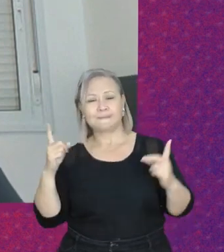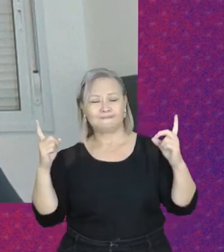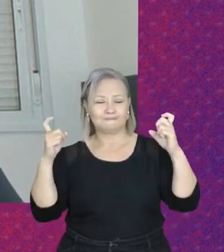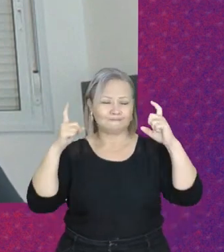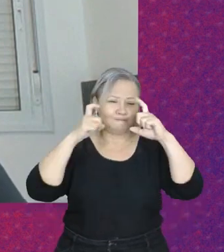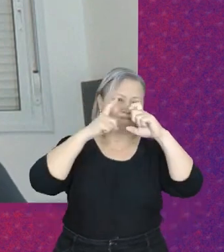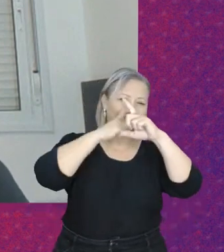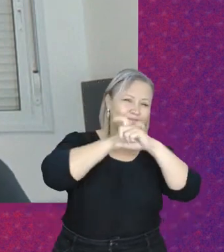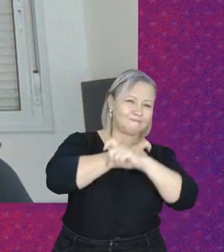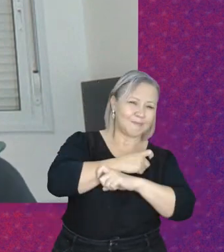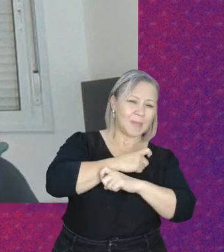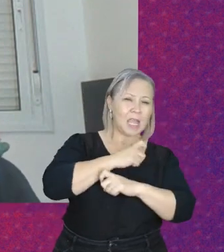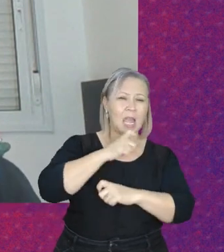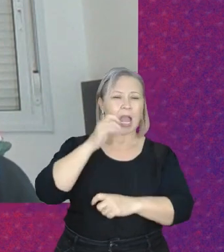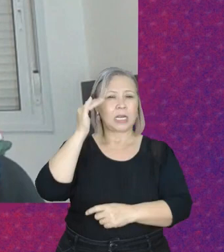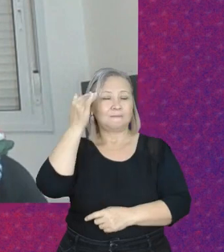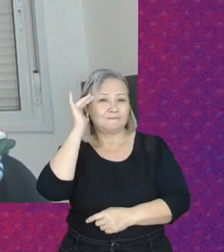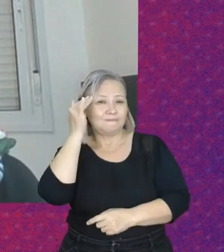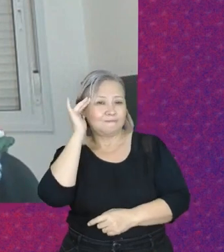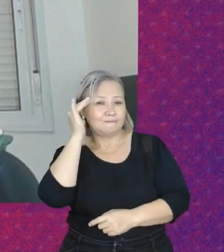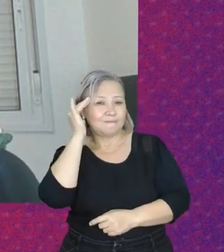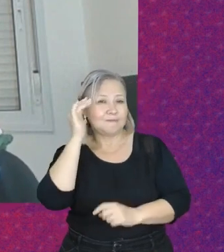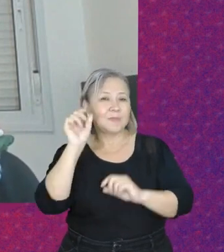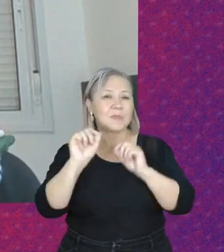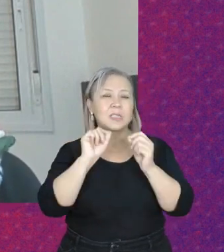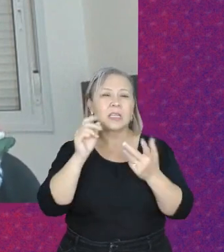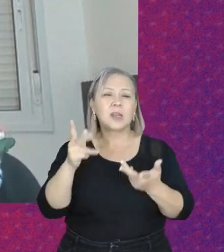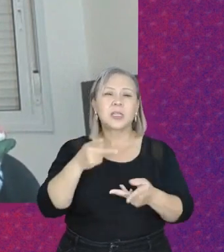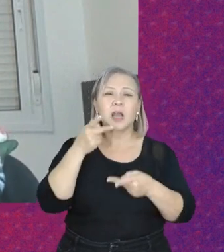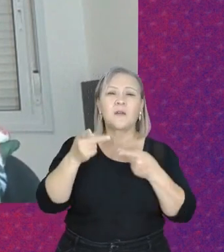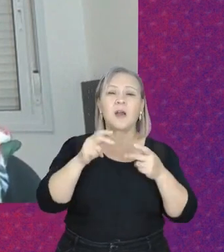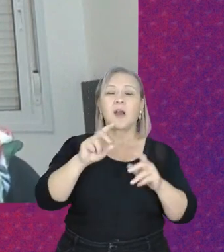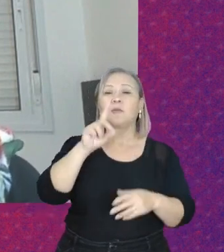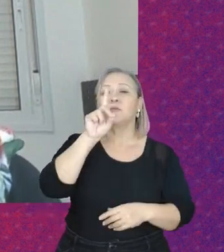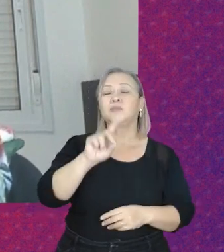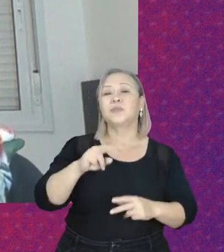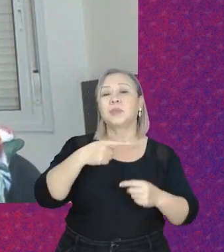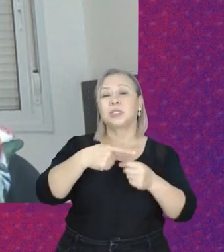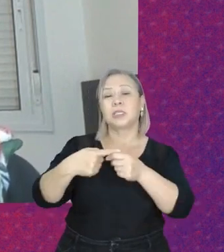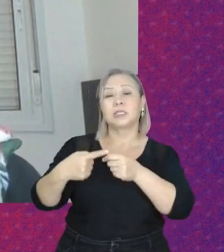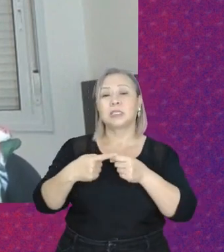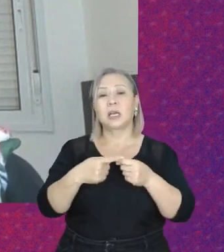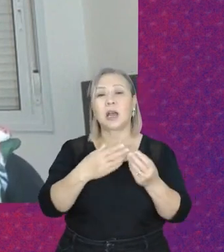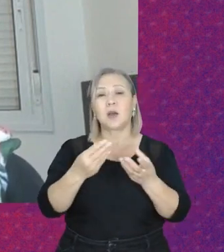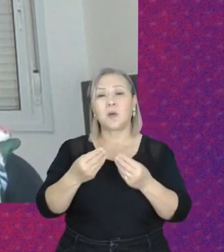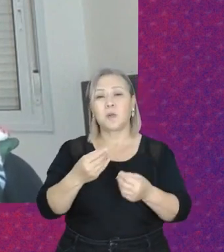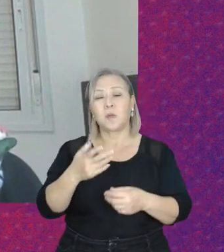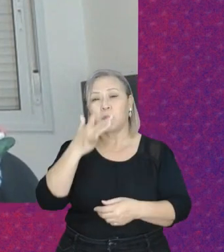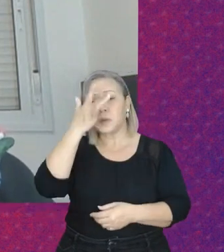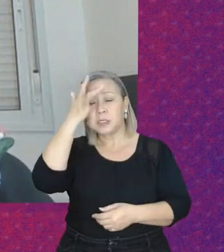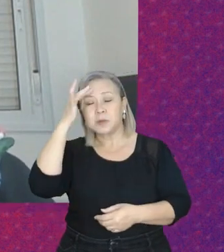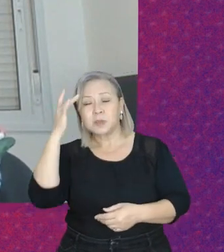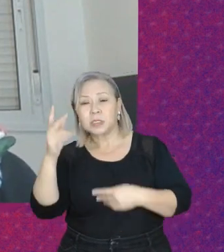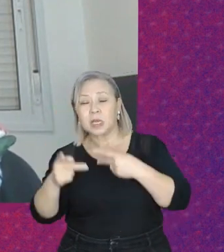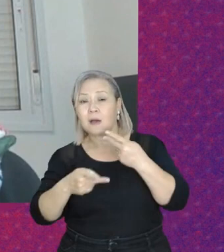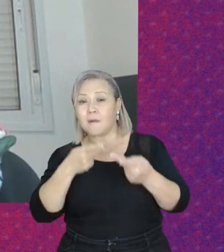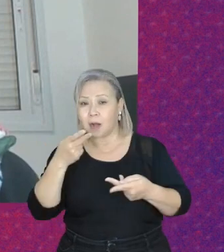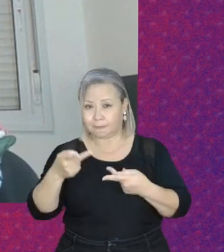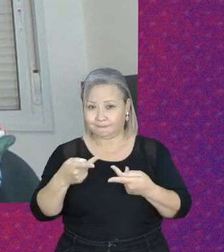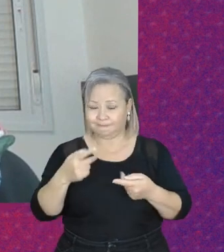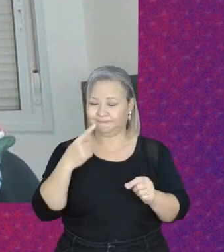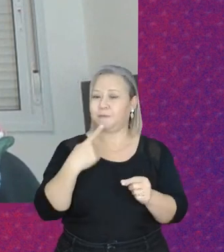de compreender, quando a gente está falando o direito à cidade, do que a gente exatamente está falando, porque